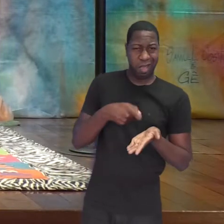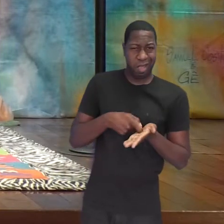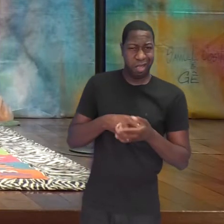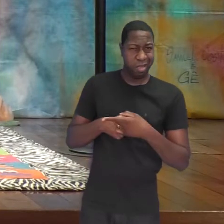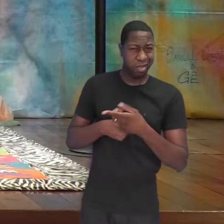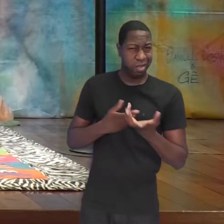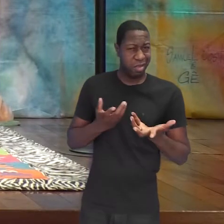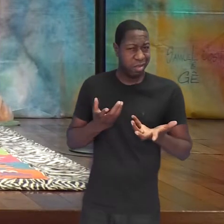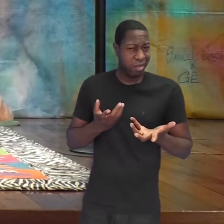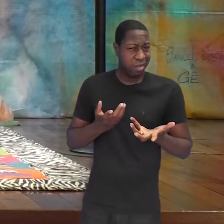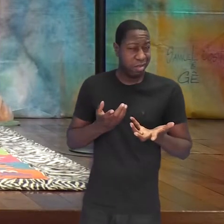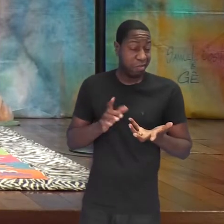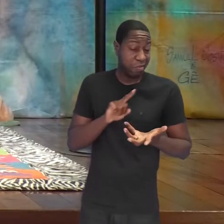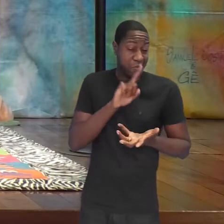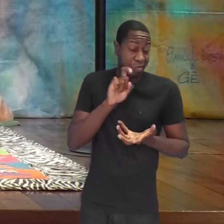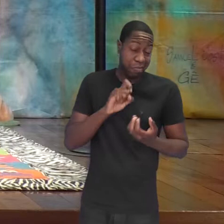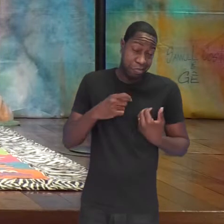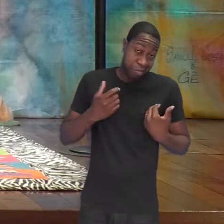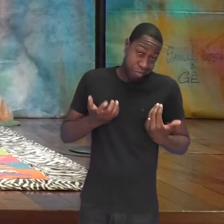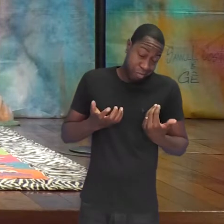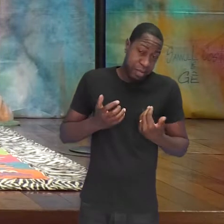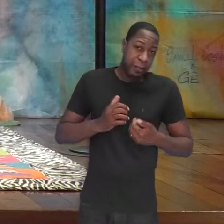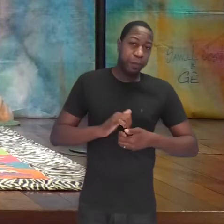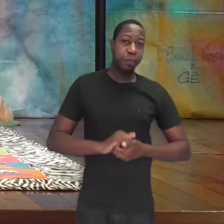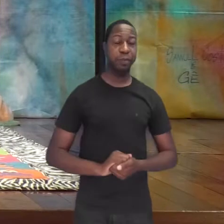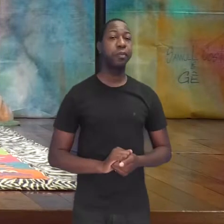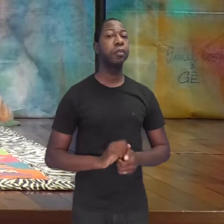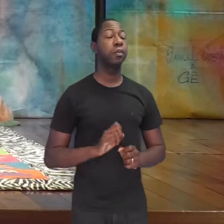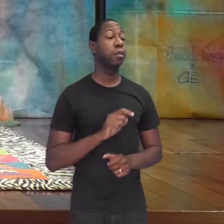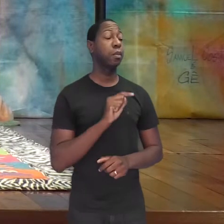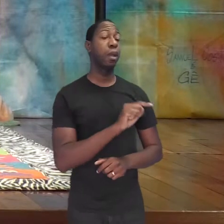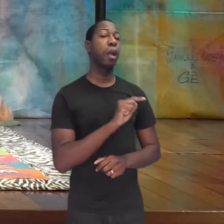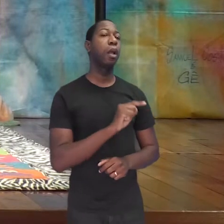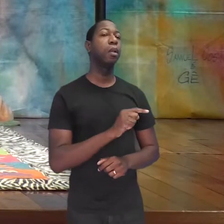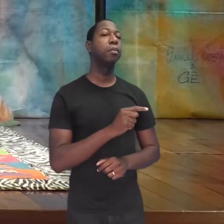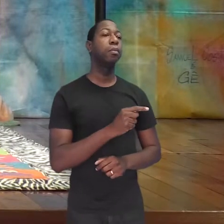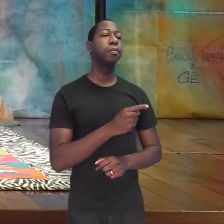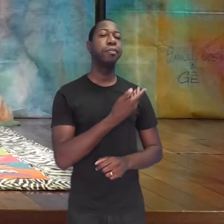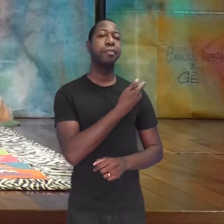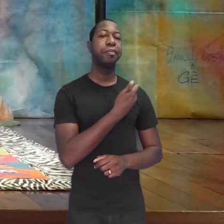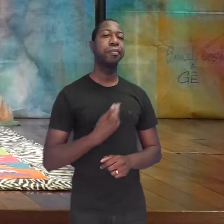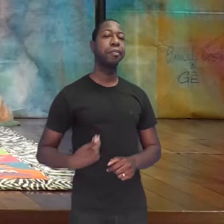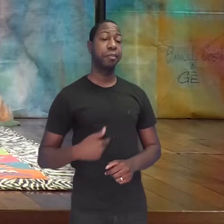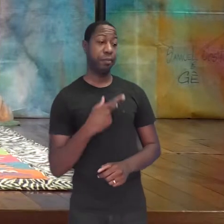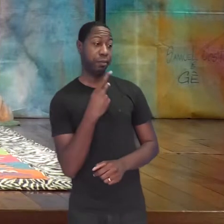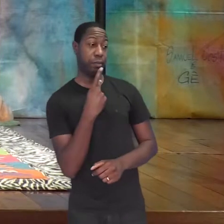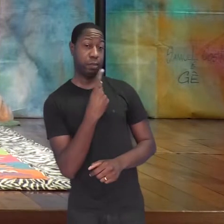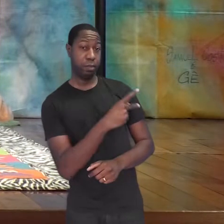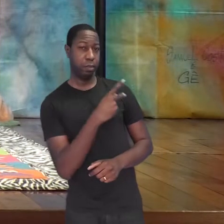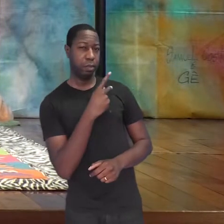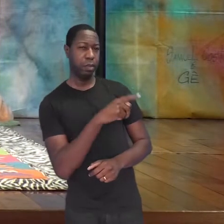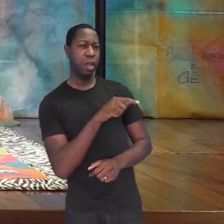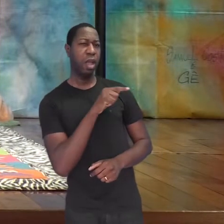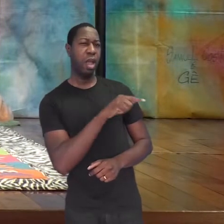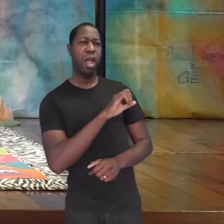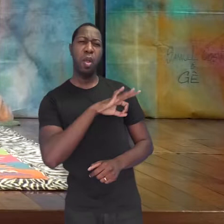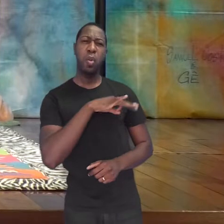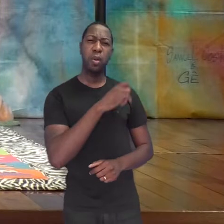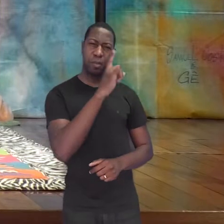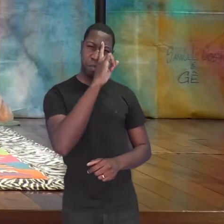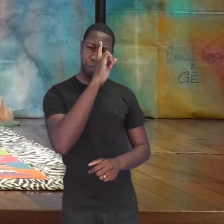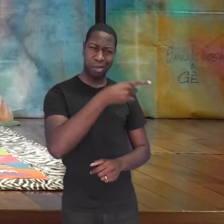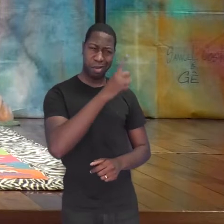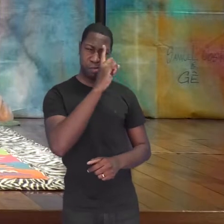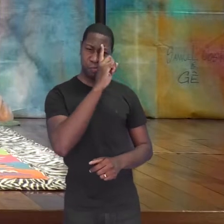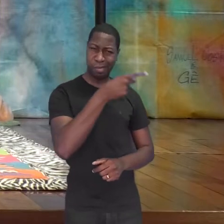Pois é. E lá no reinado dele, era um tal do reizinho ficar mandando e